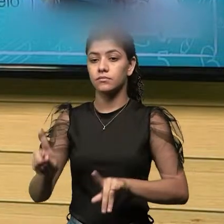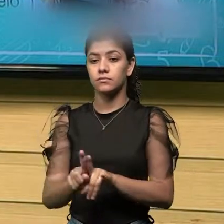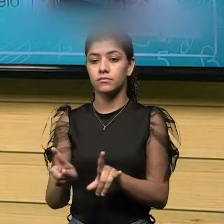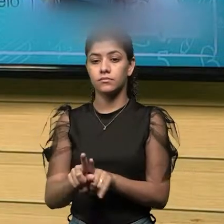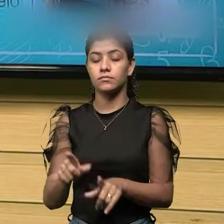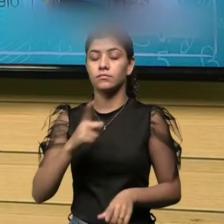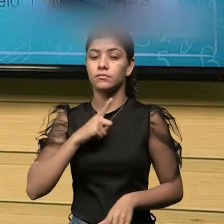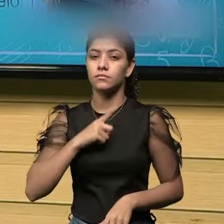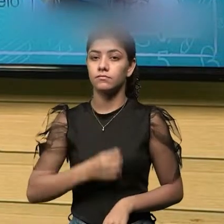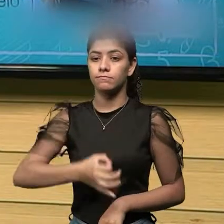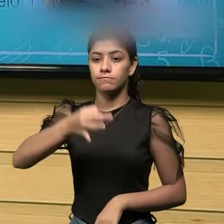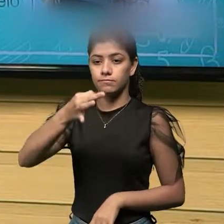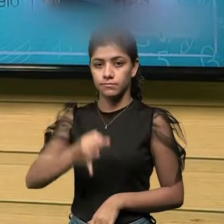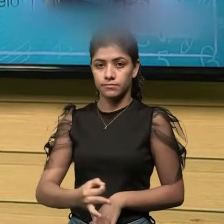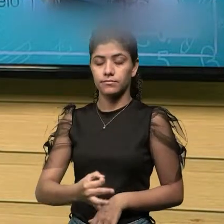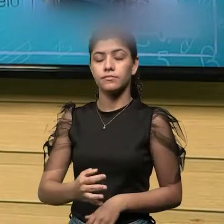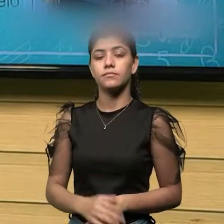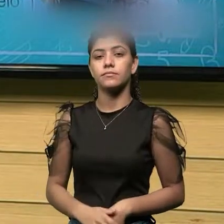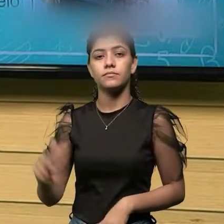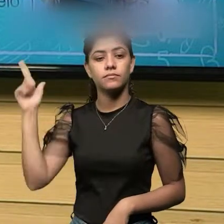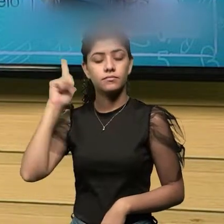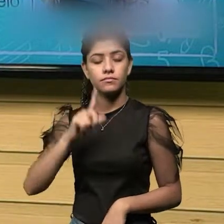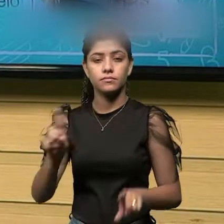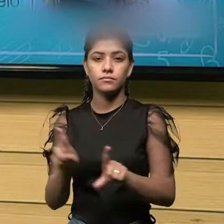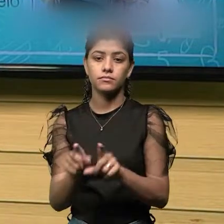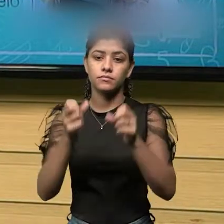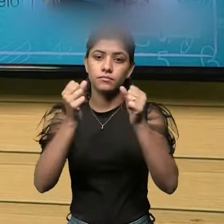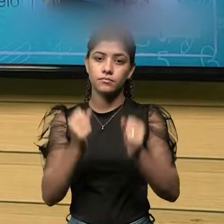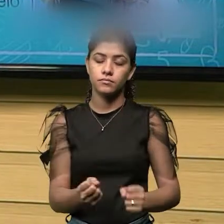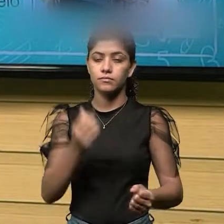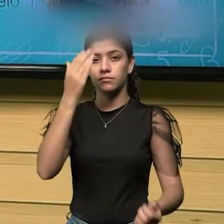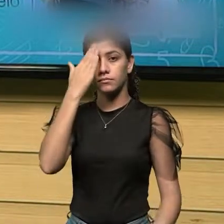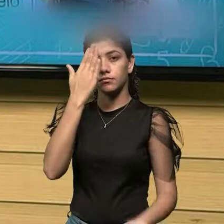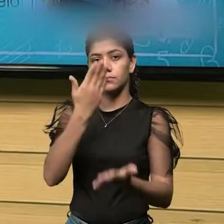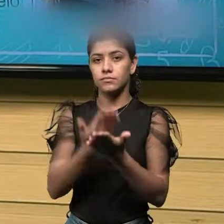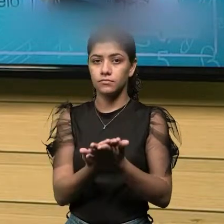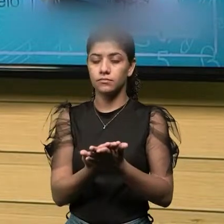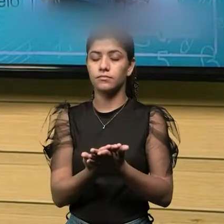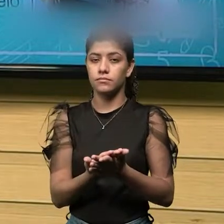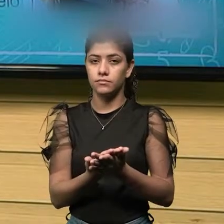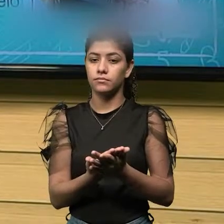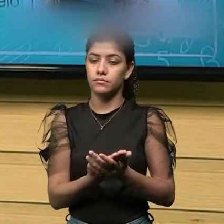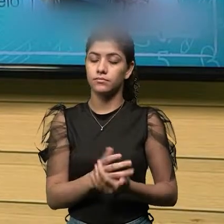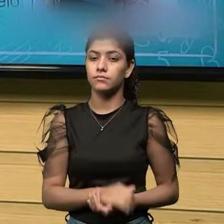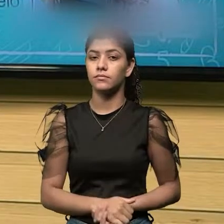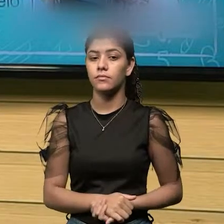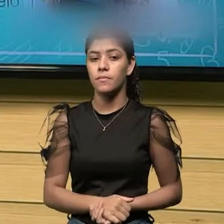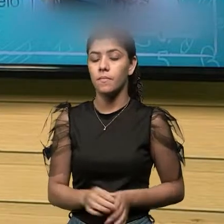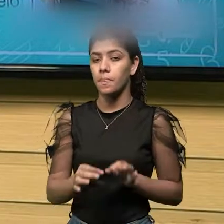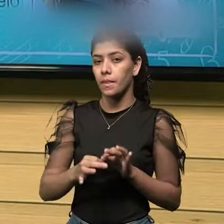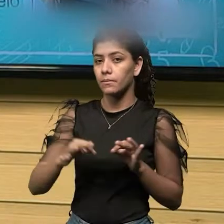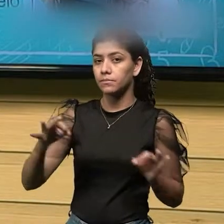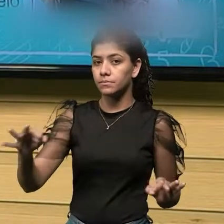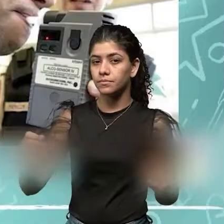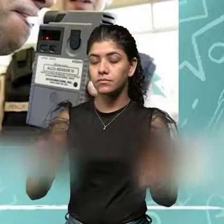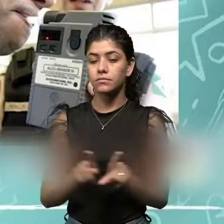funcionem da forma correta, e que a gente possa confiar na medida que estamos tomando. Temos também